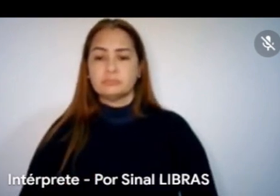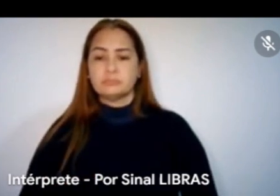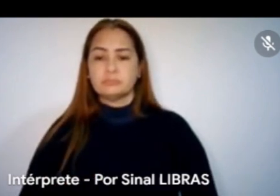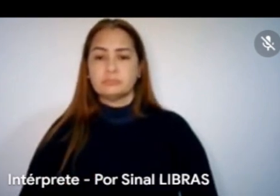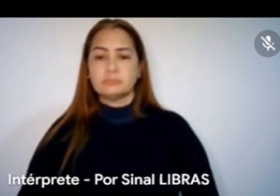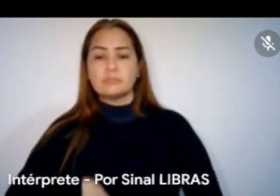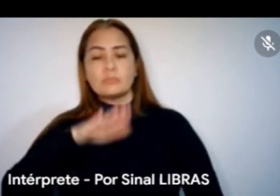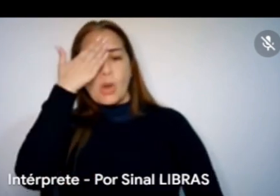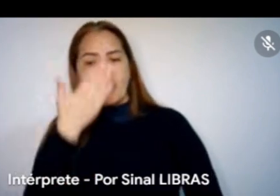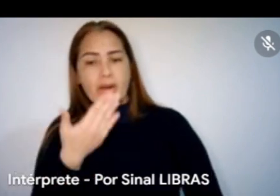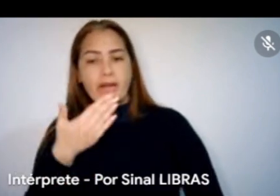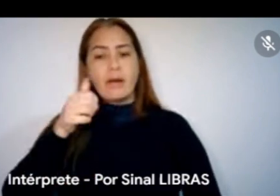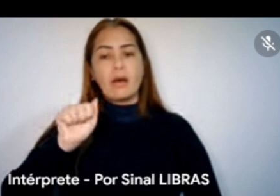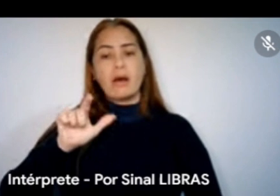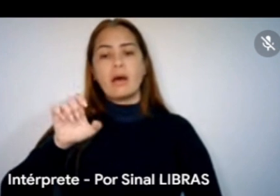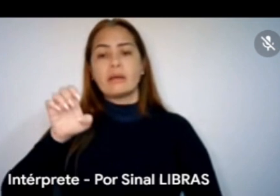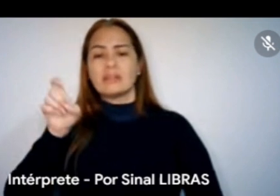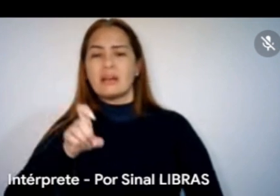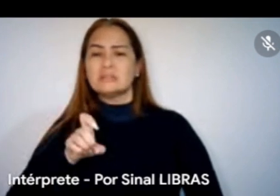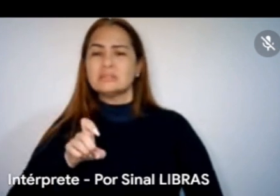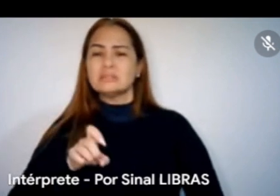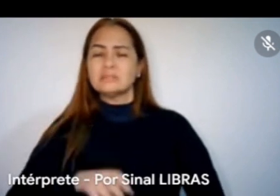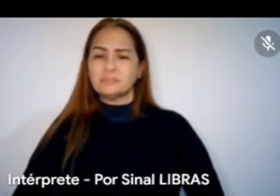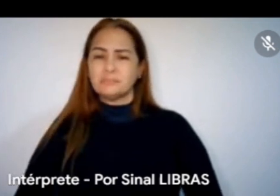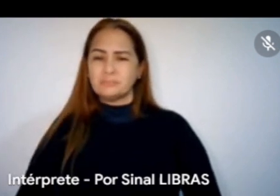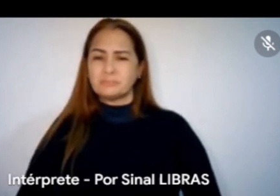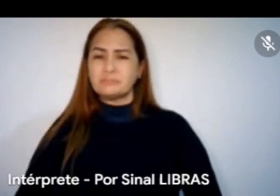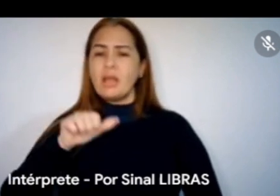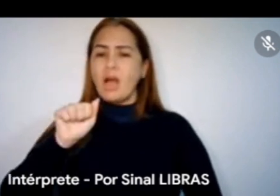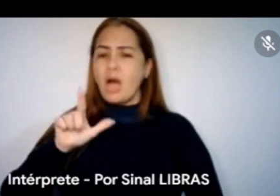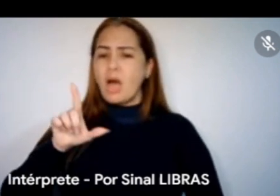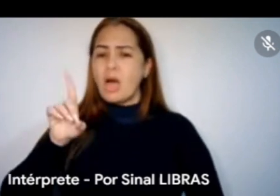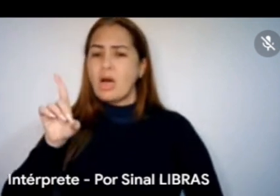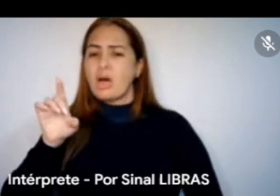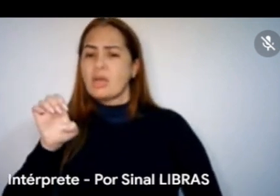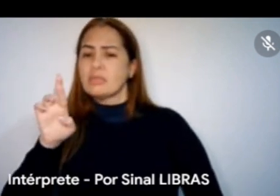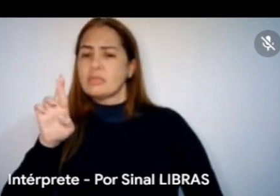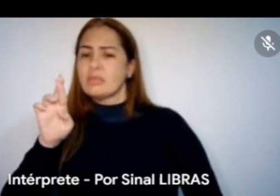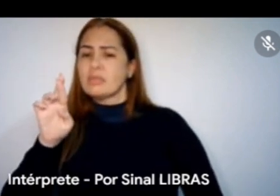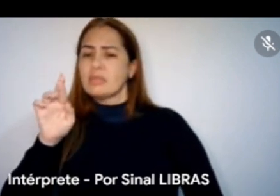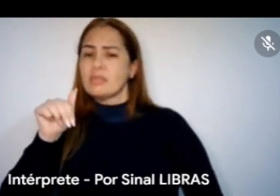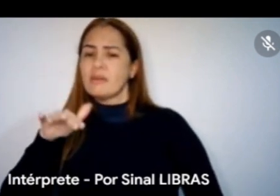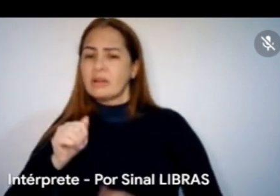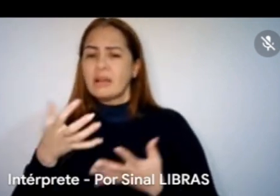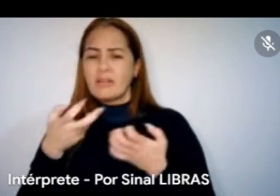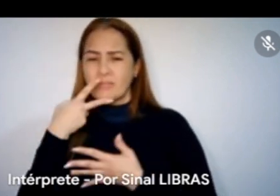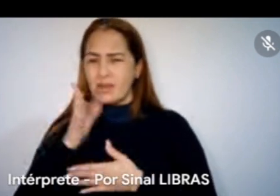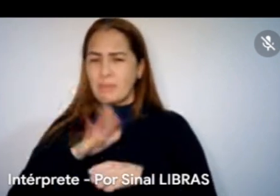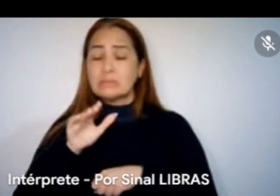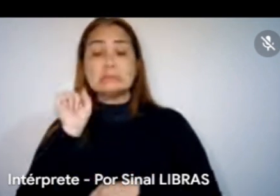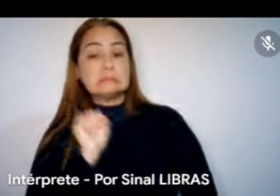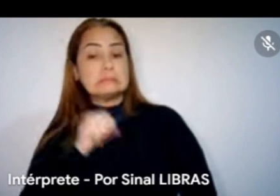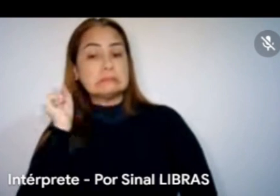Obrigado, Alex. Ao de Fran, você quer complementar a sua fala ou você levantou algo sem querer? Sim, sim. Essa questão que